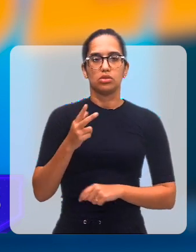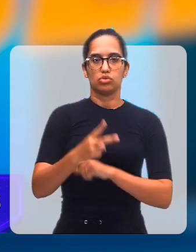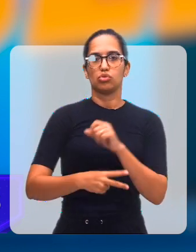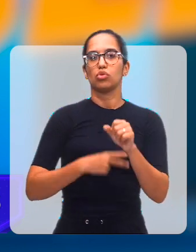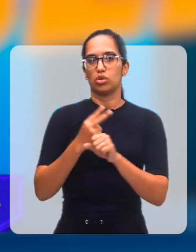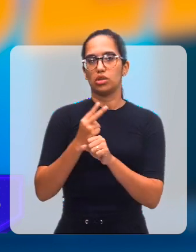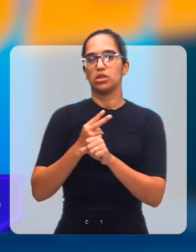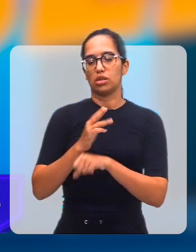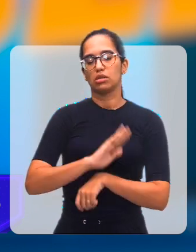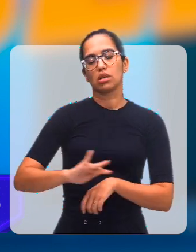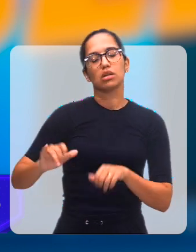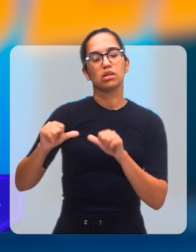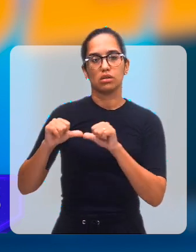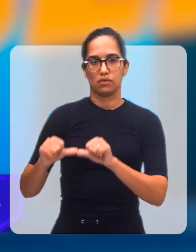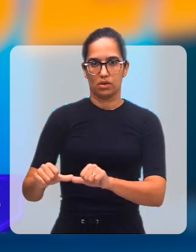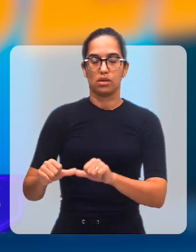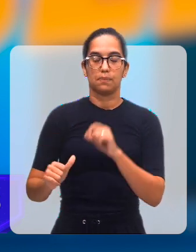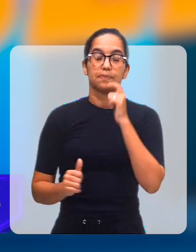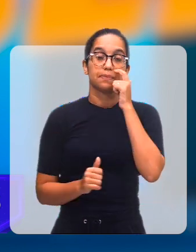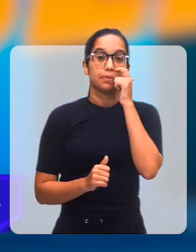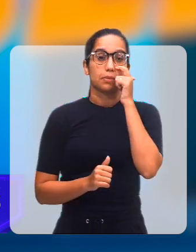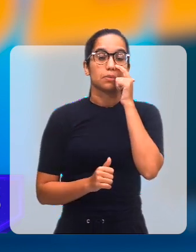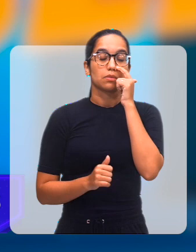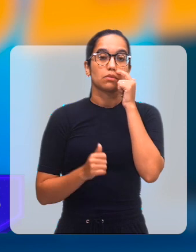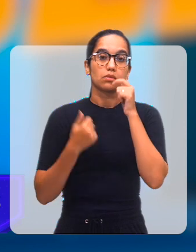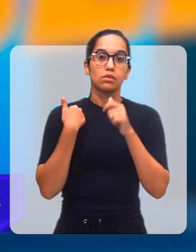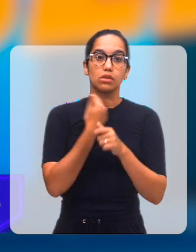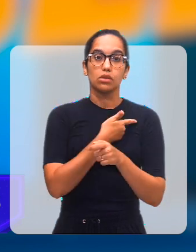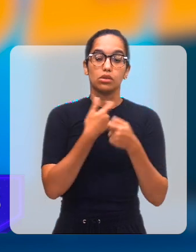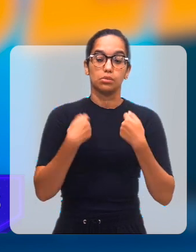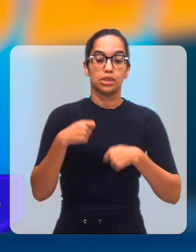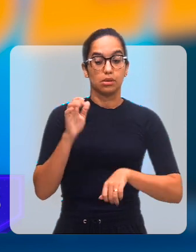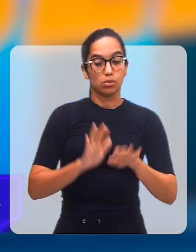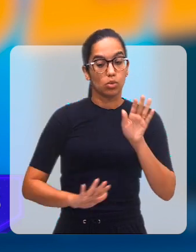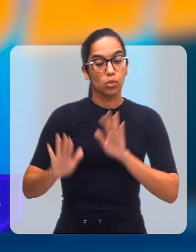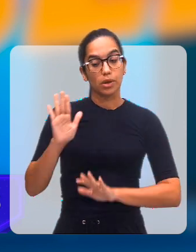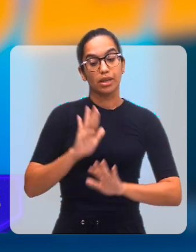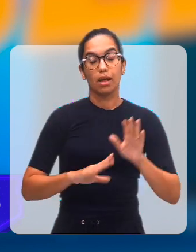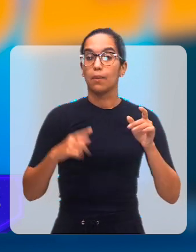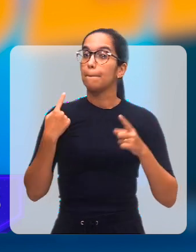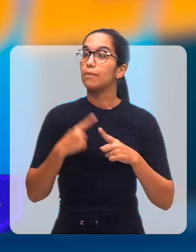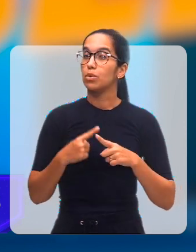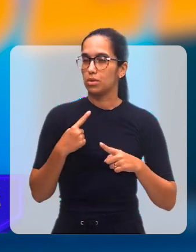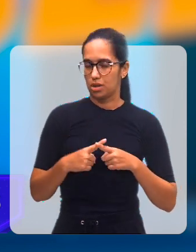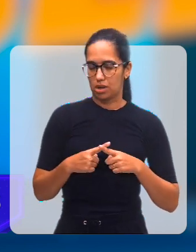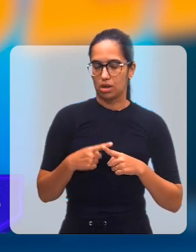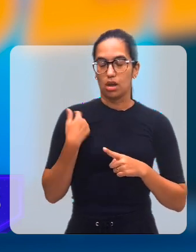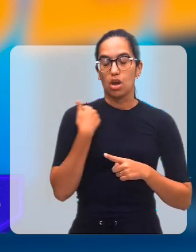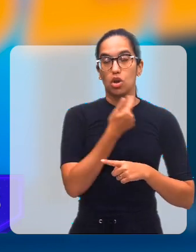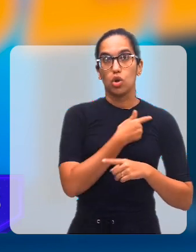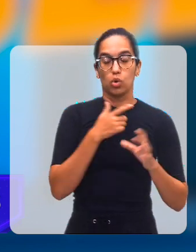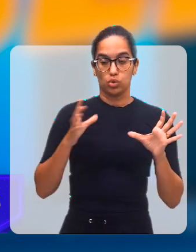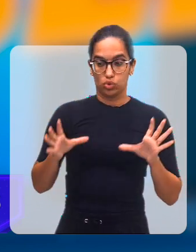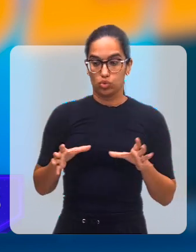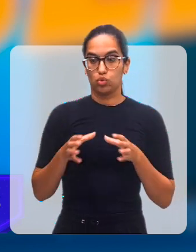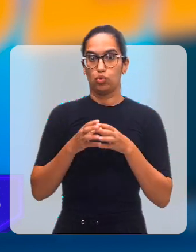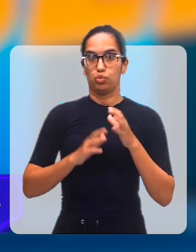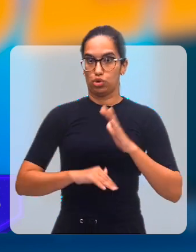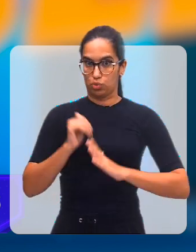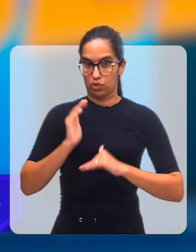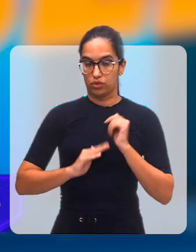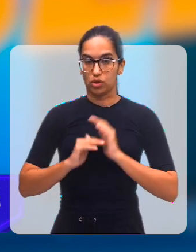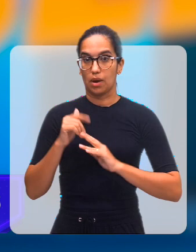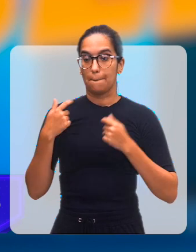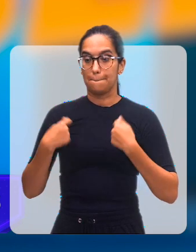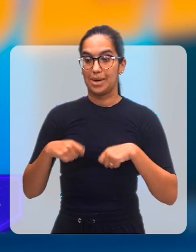é de dois anos e a gente precisa, inclusive, se policiar, porque nós, enquanto equipes, temos que trabalhar